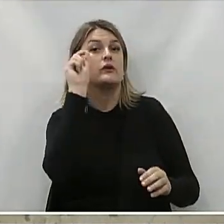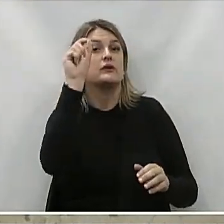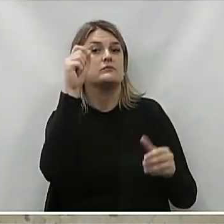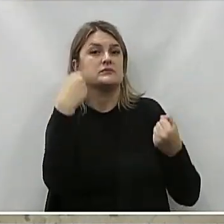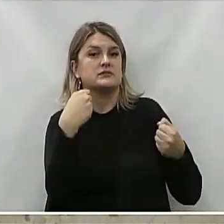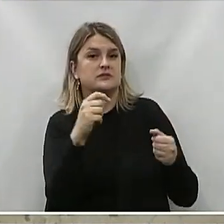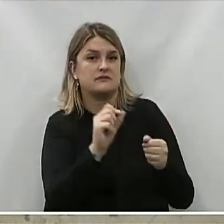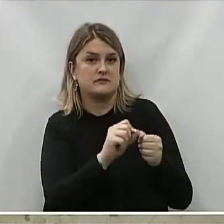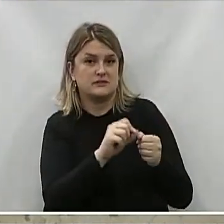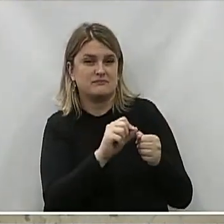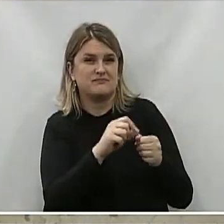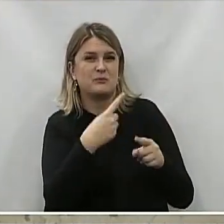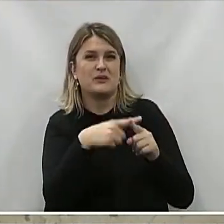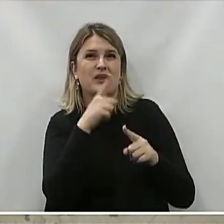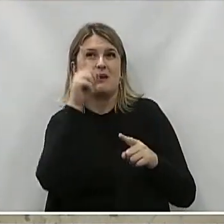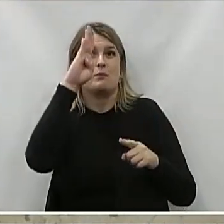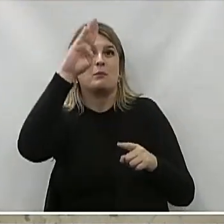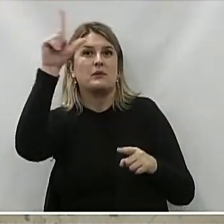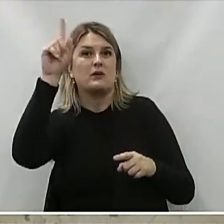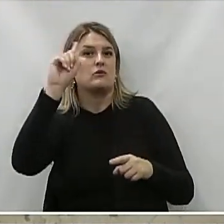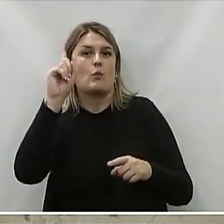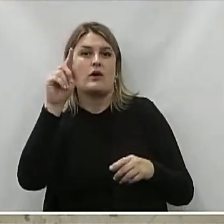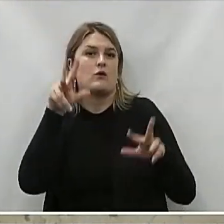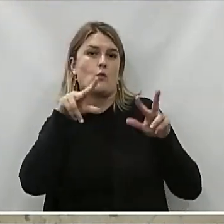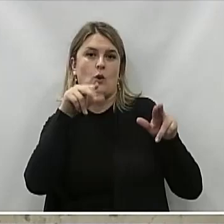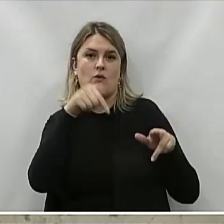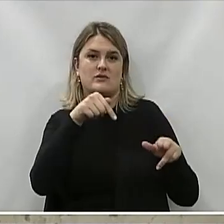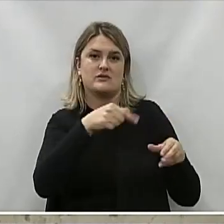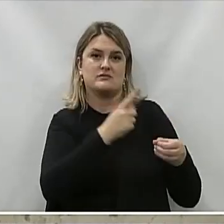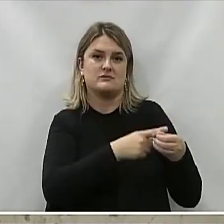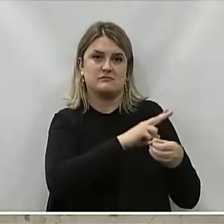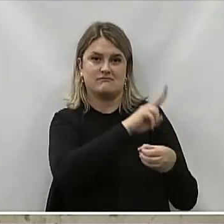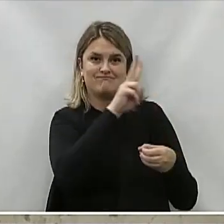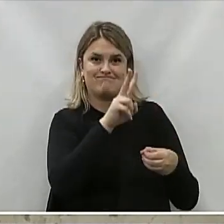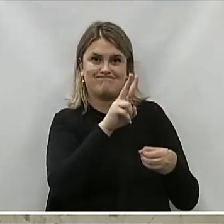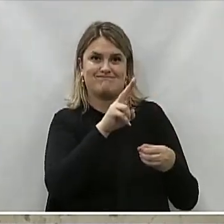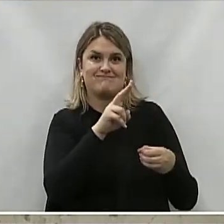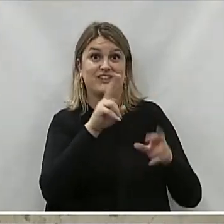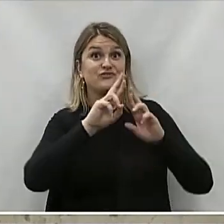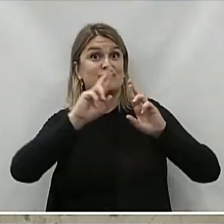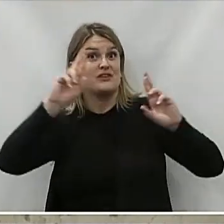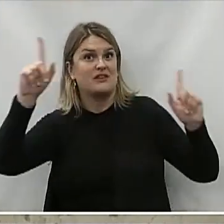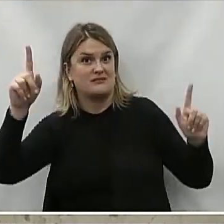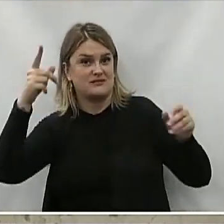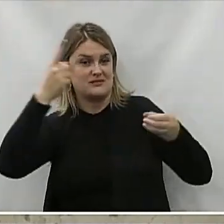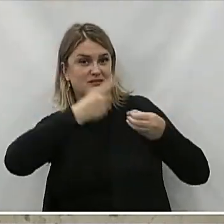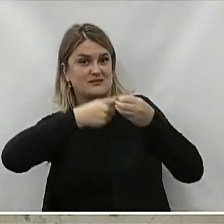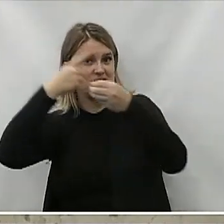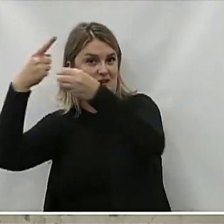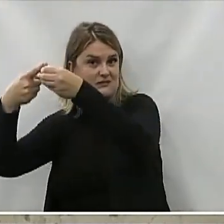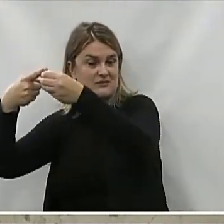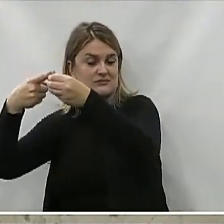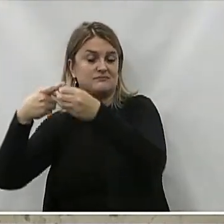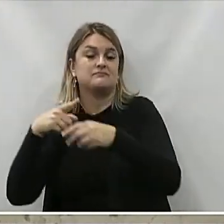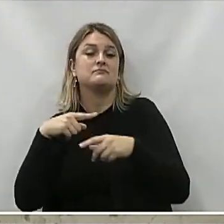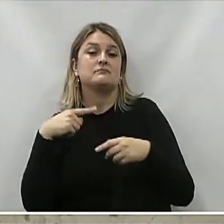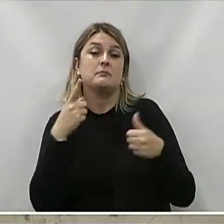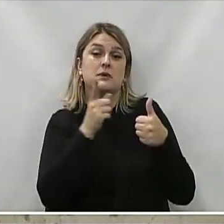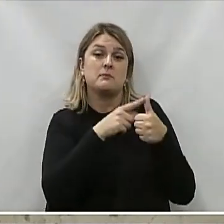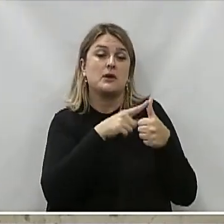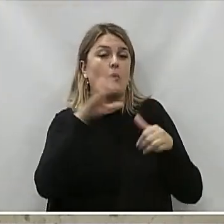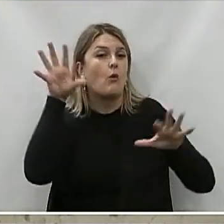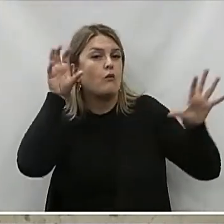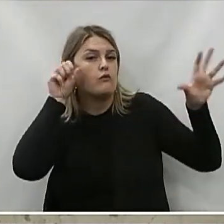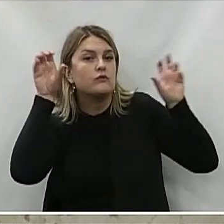Porque Blumenau Não é União da Vitória A realidade É diferente Pode ser Que aconteça Mas a gente Precisa primeiro